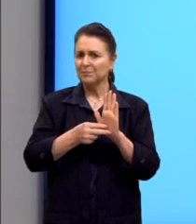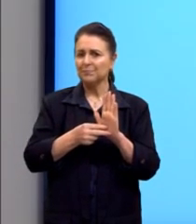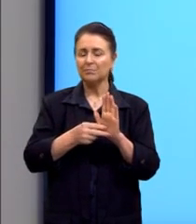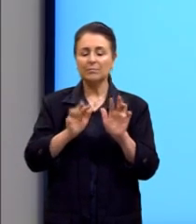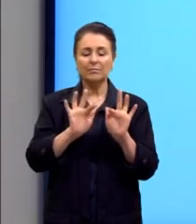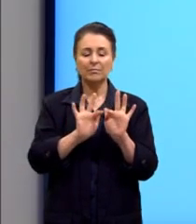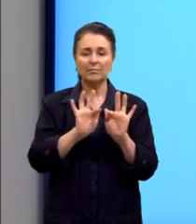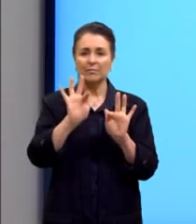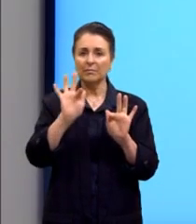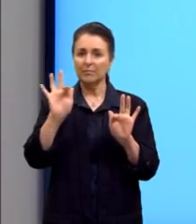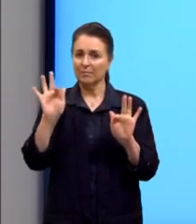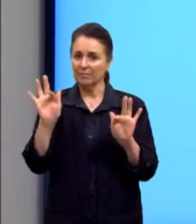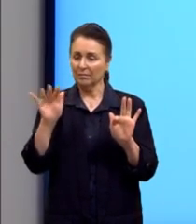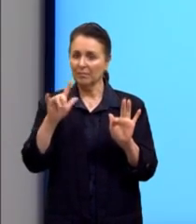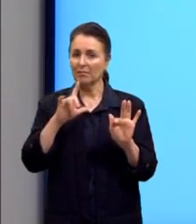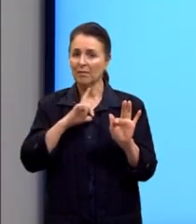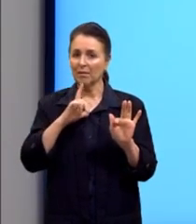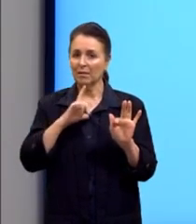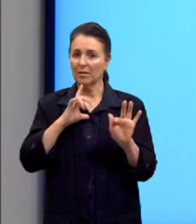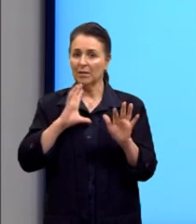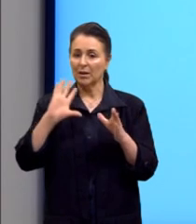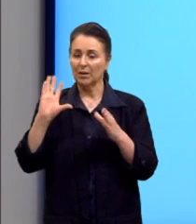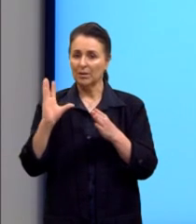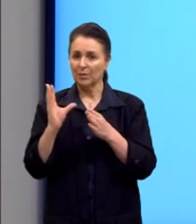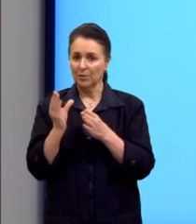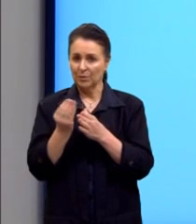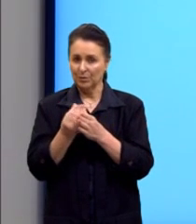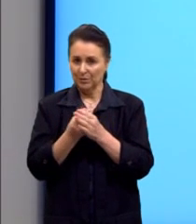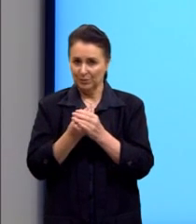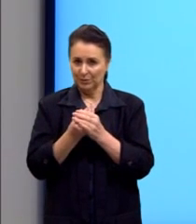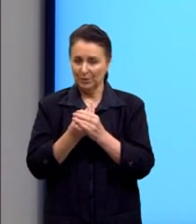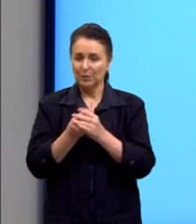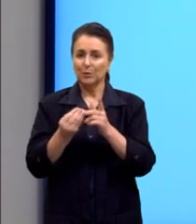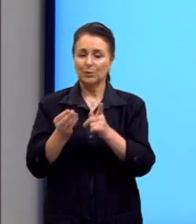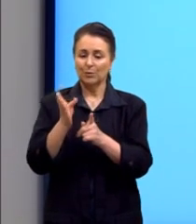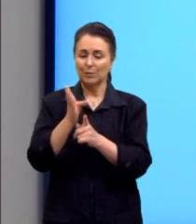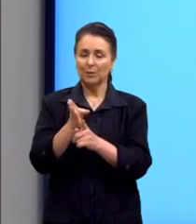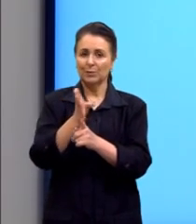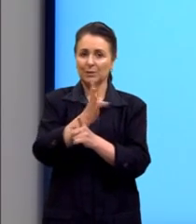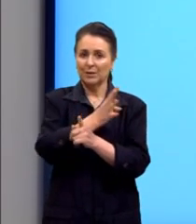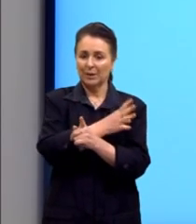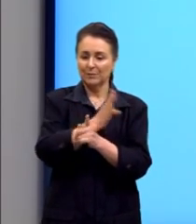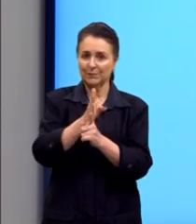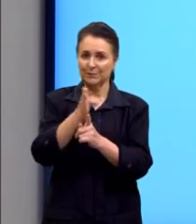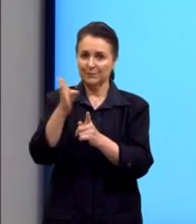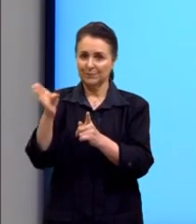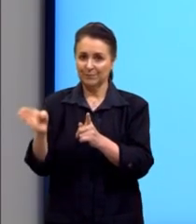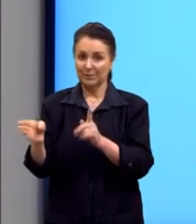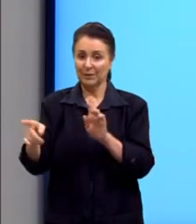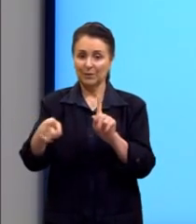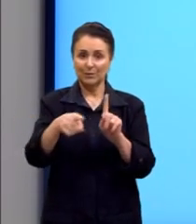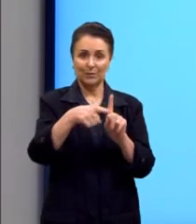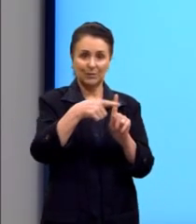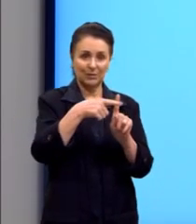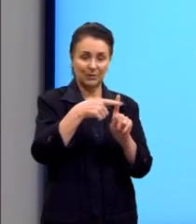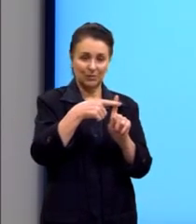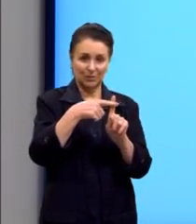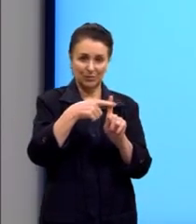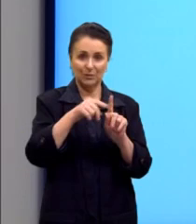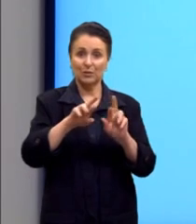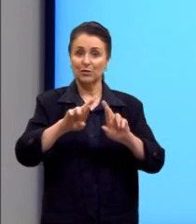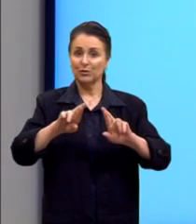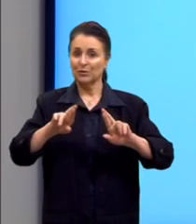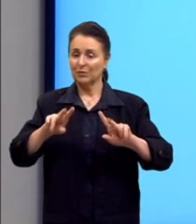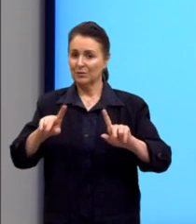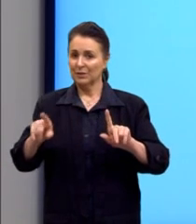função exponencial, é dada no conjunto dos reais, sobre o conjunto dos reais positivos diferentes de